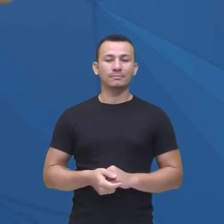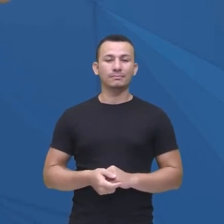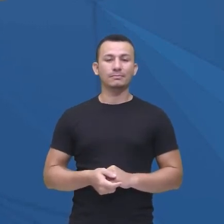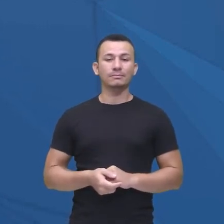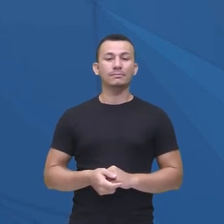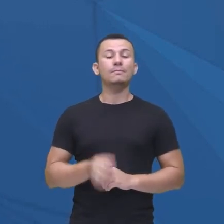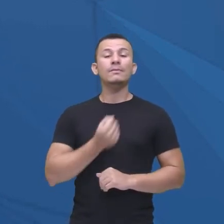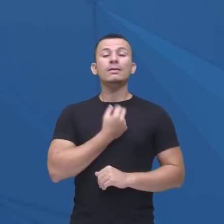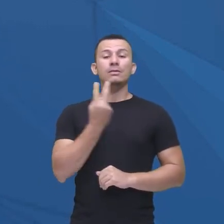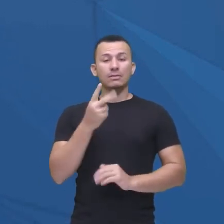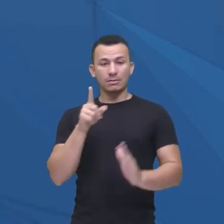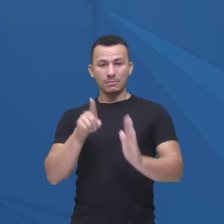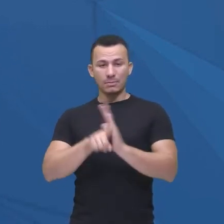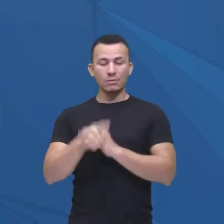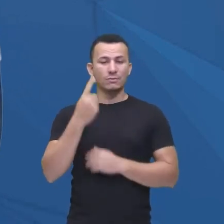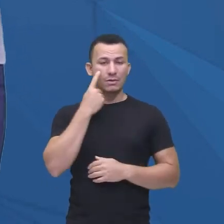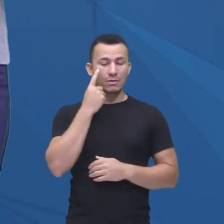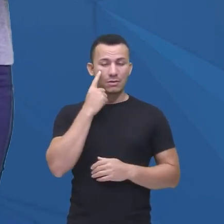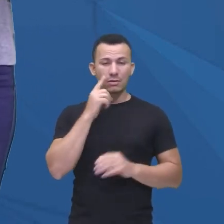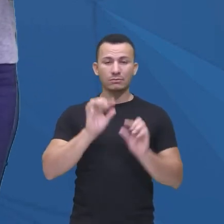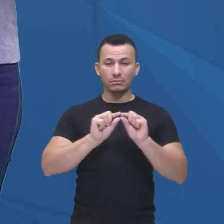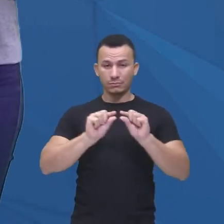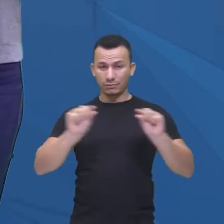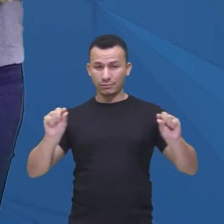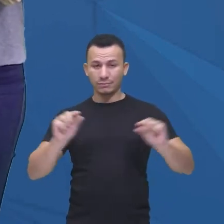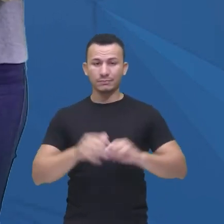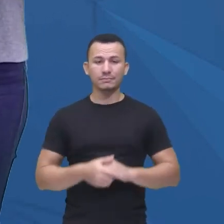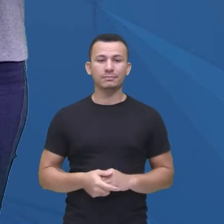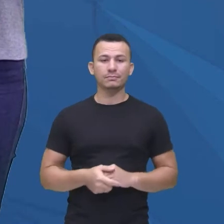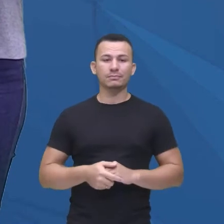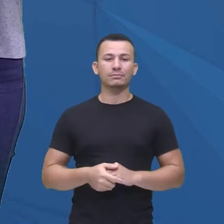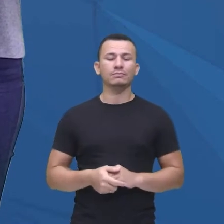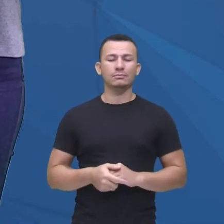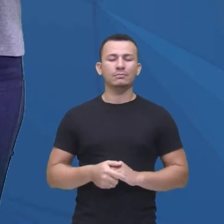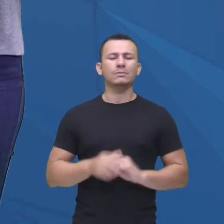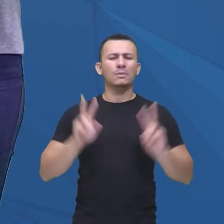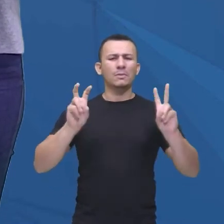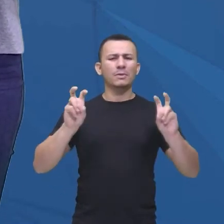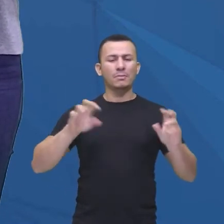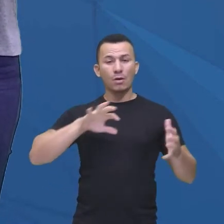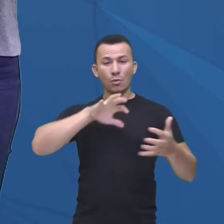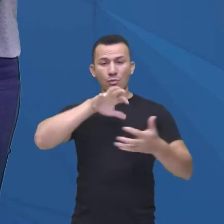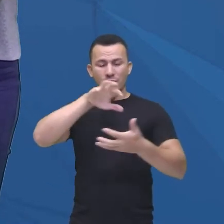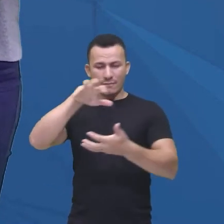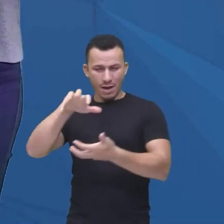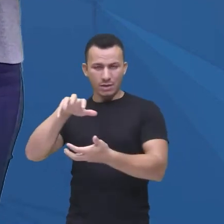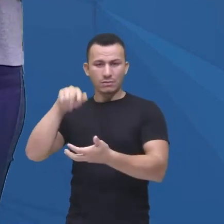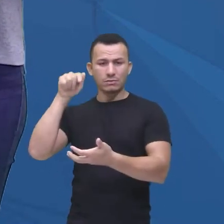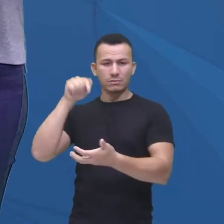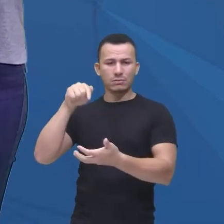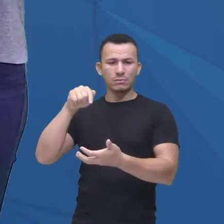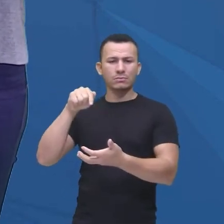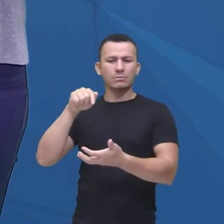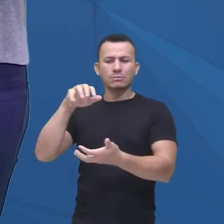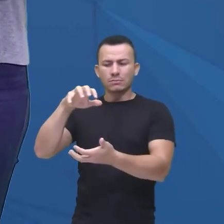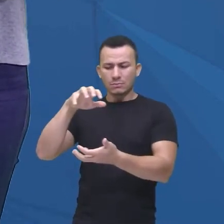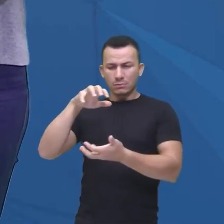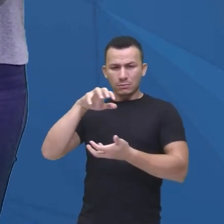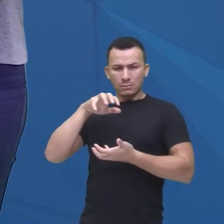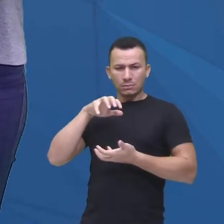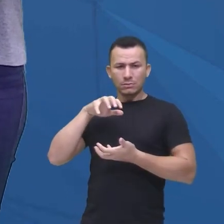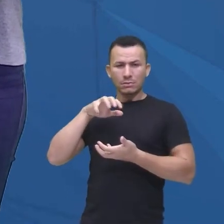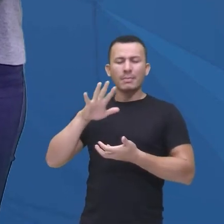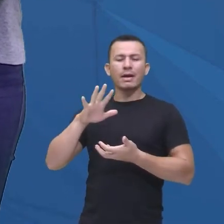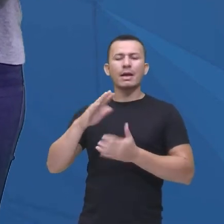quiz, olha só, o lema, o inverno está chegando, é de qual casa